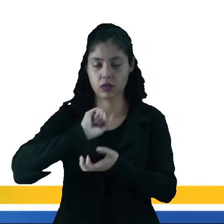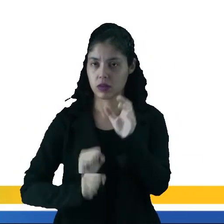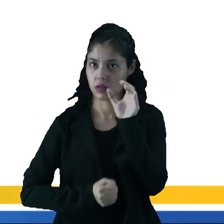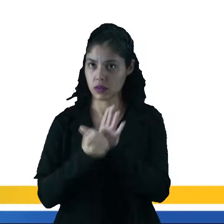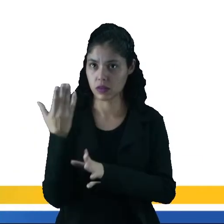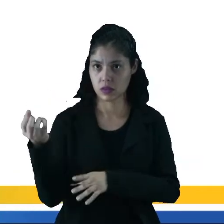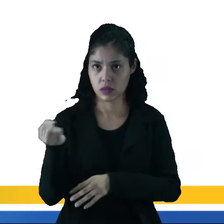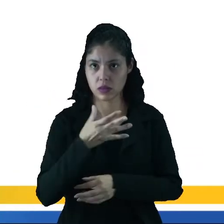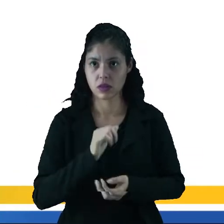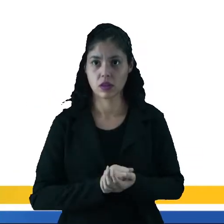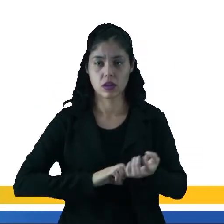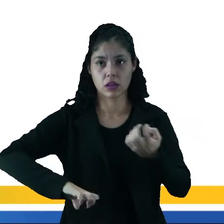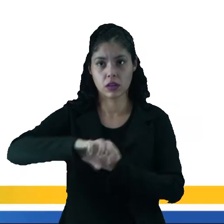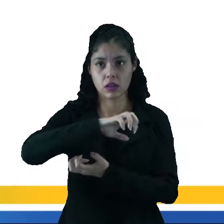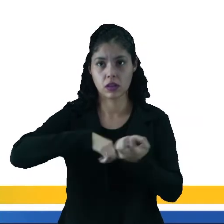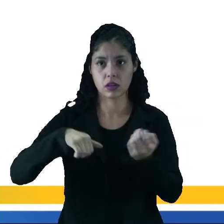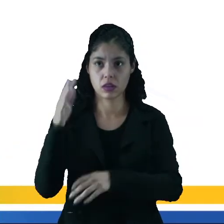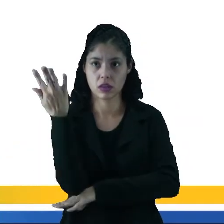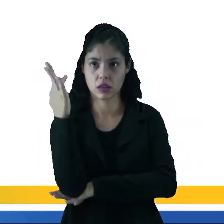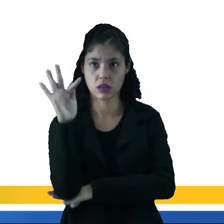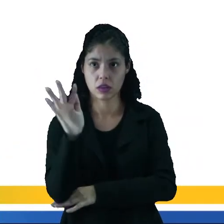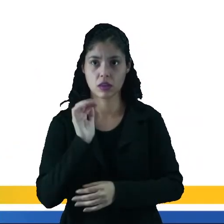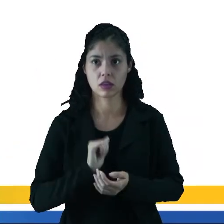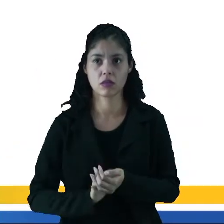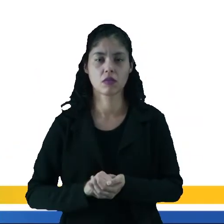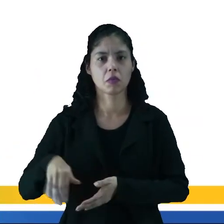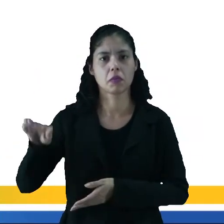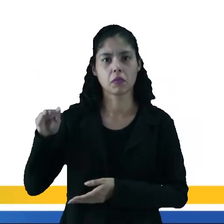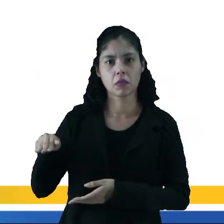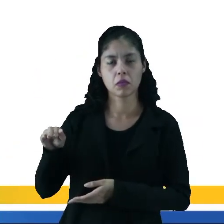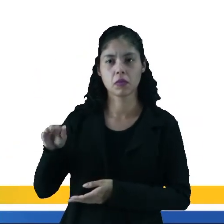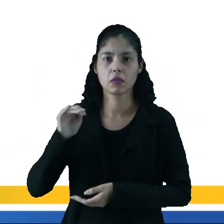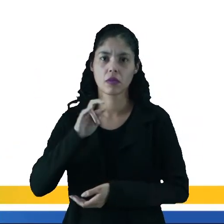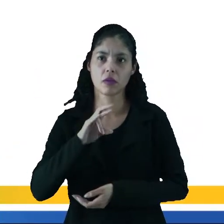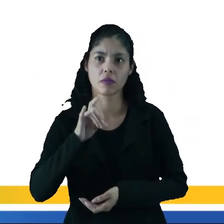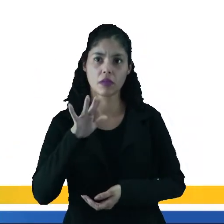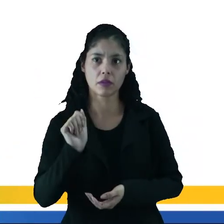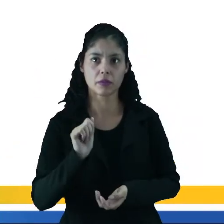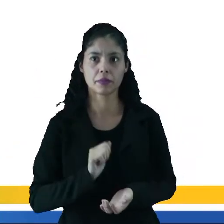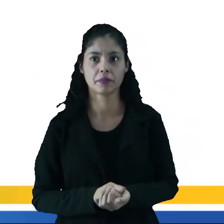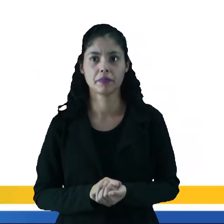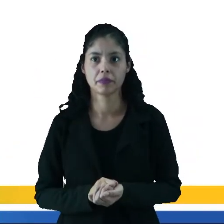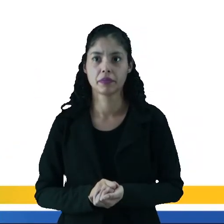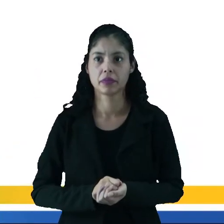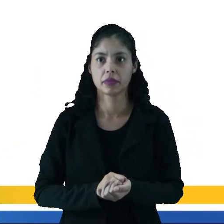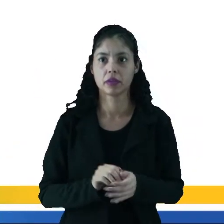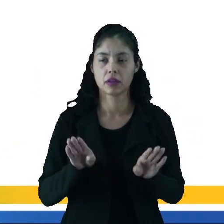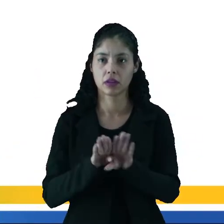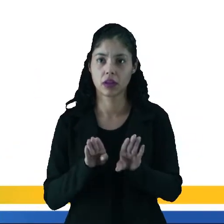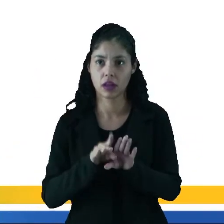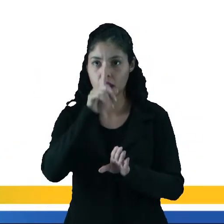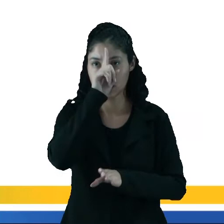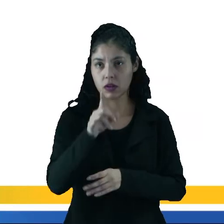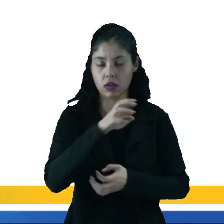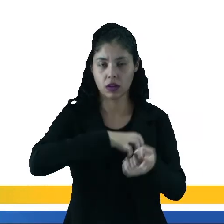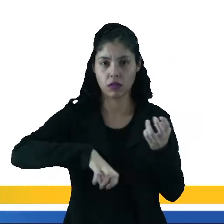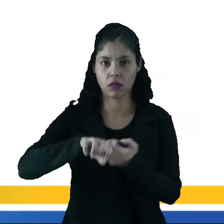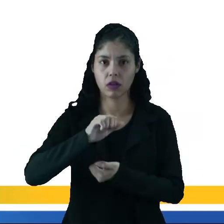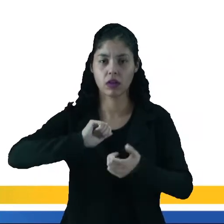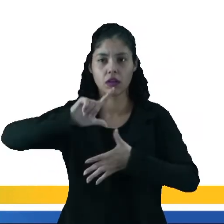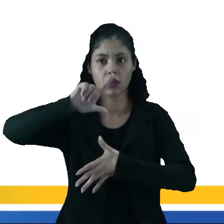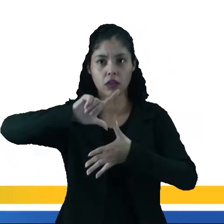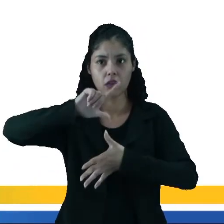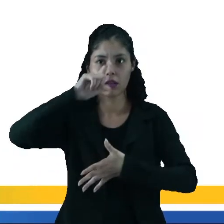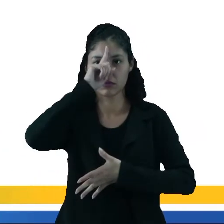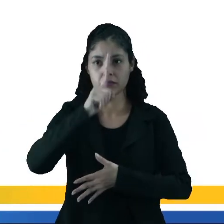revoluções e invenções. Nós tivemos a Revolução Francesa com Napoleão Bonaparte. Simão Bolívar liderou revoluções da